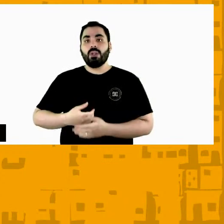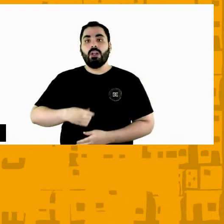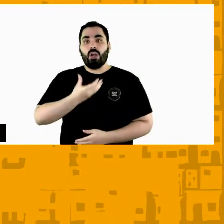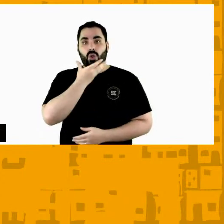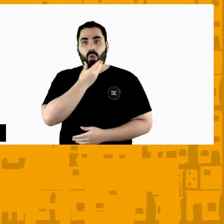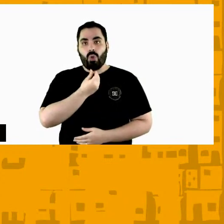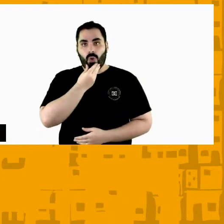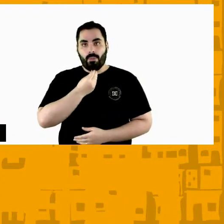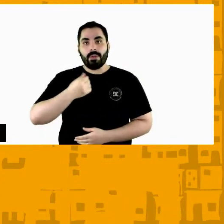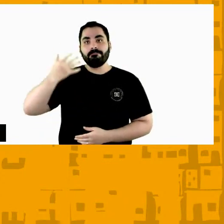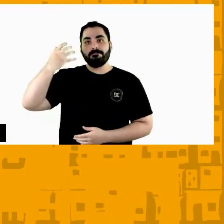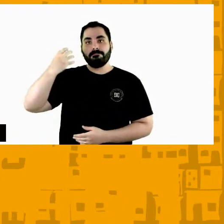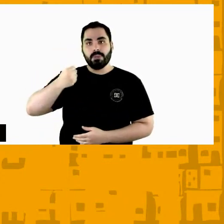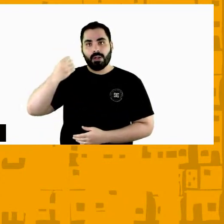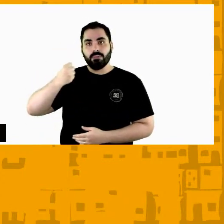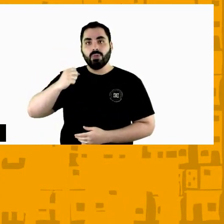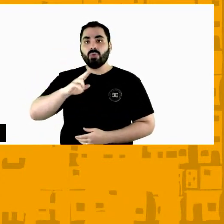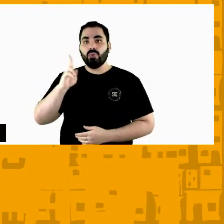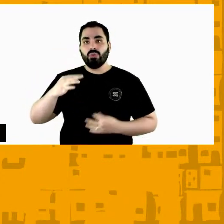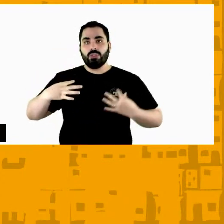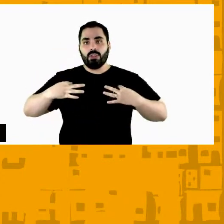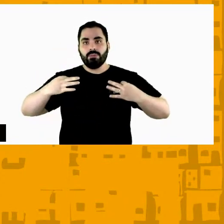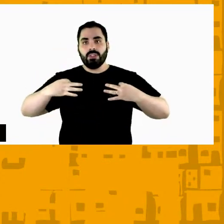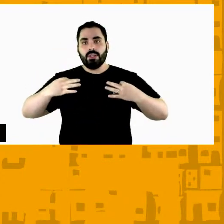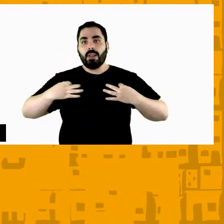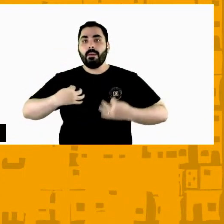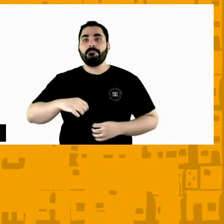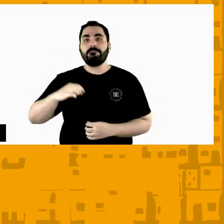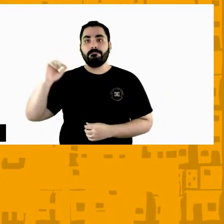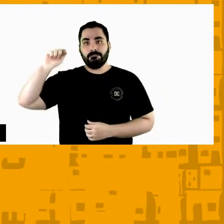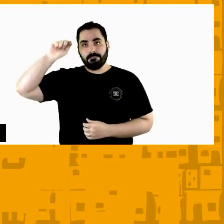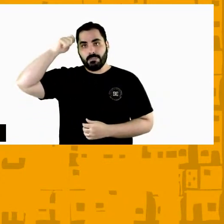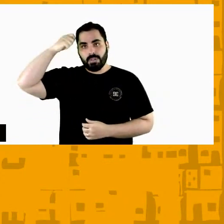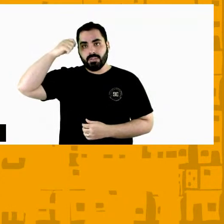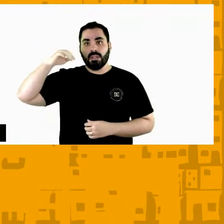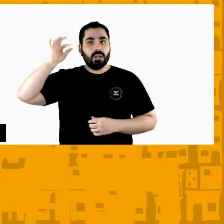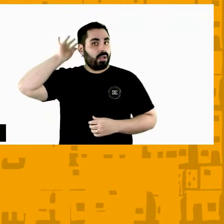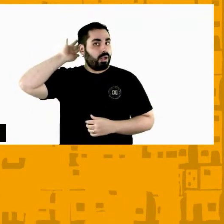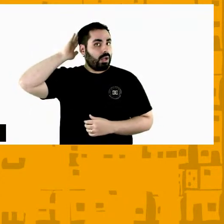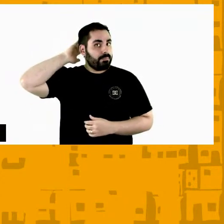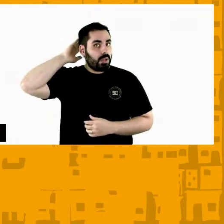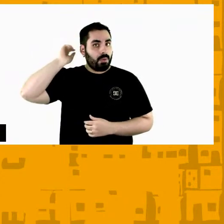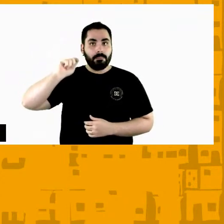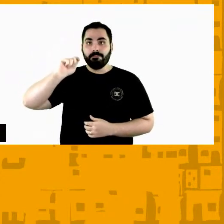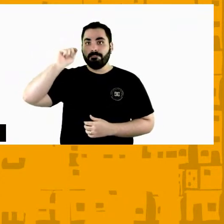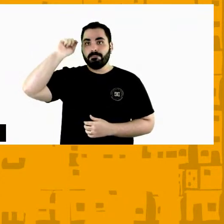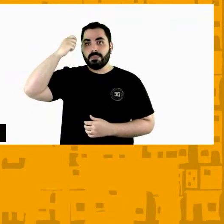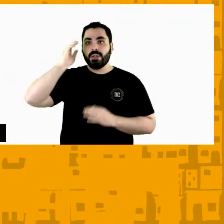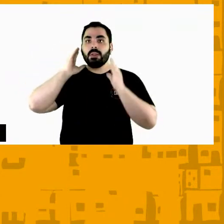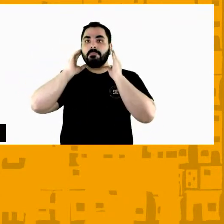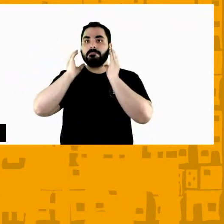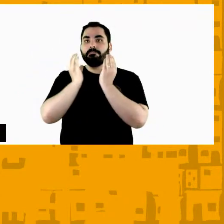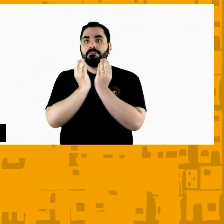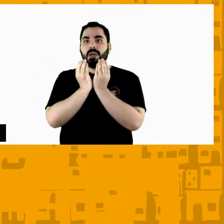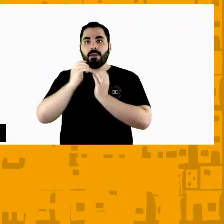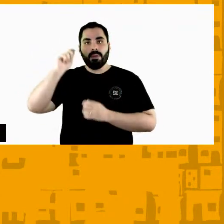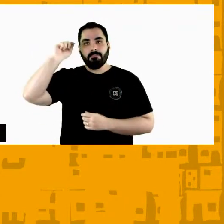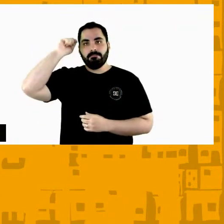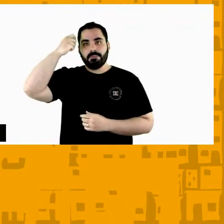branco, vestindo uma camiseta preta, cabelos pretos e barbas pretas.